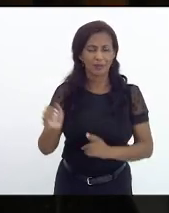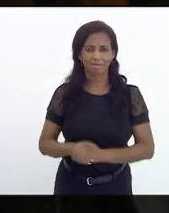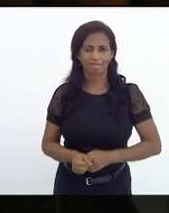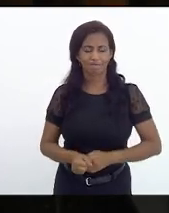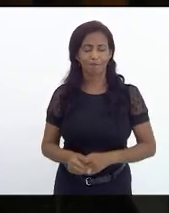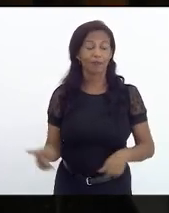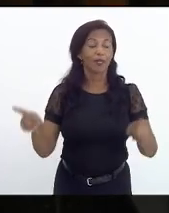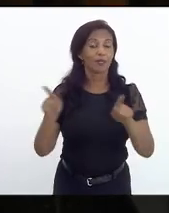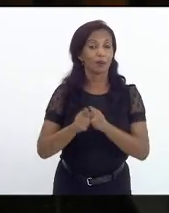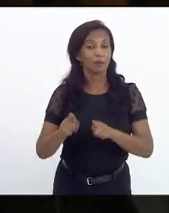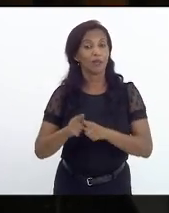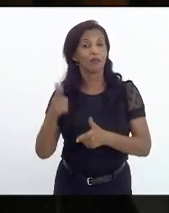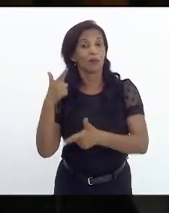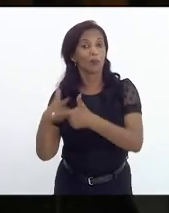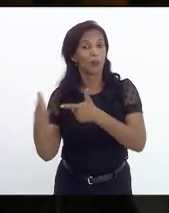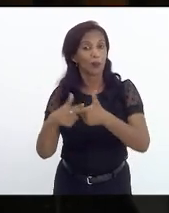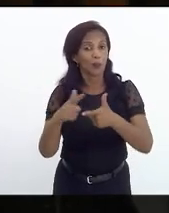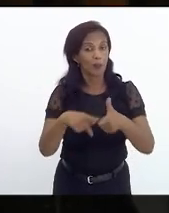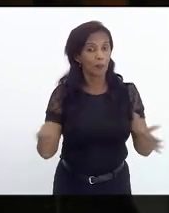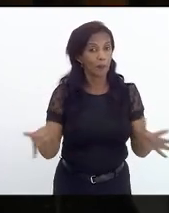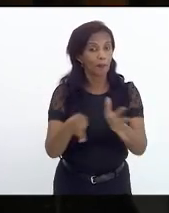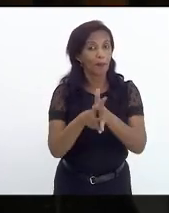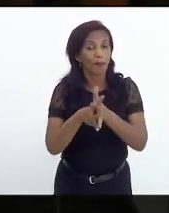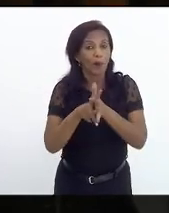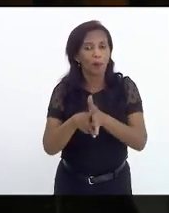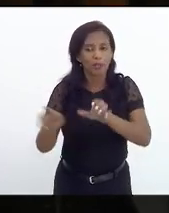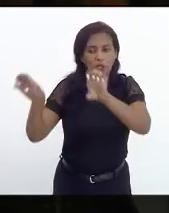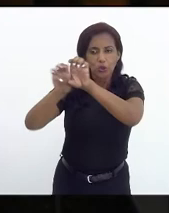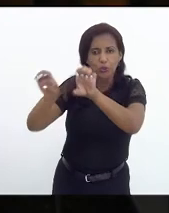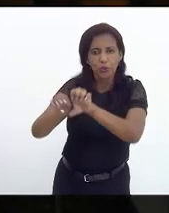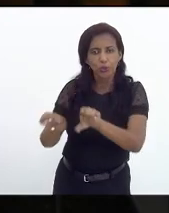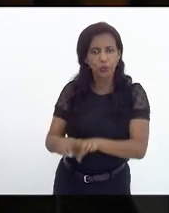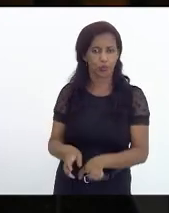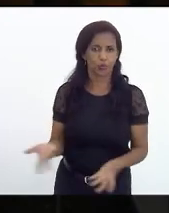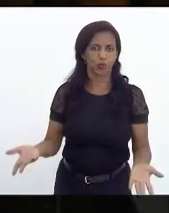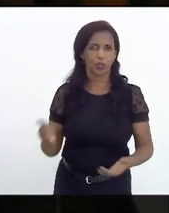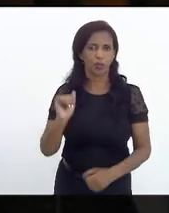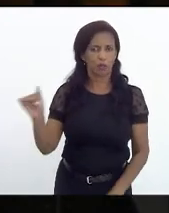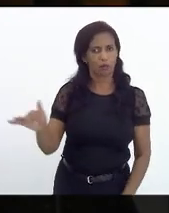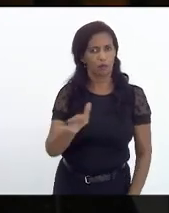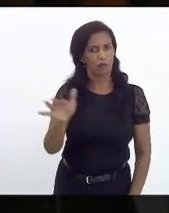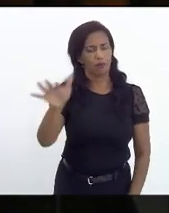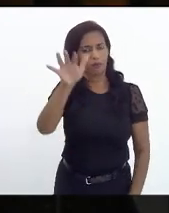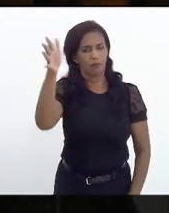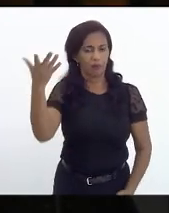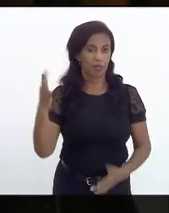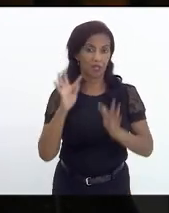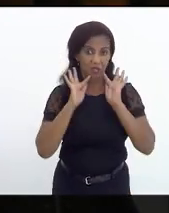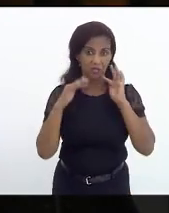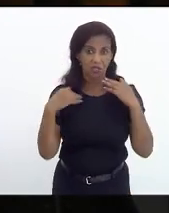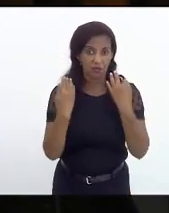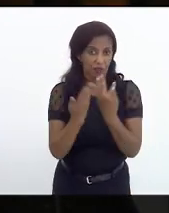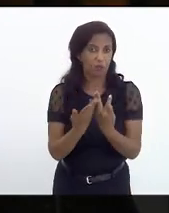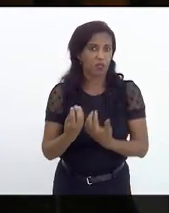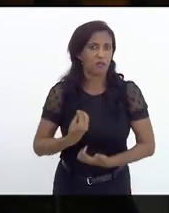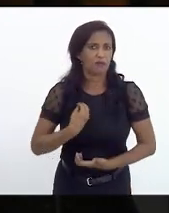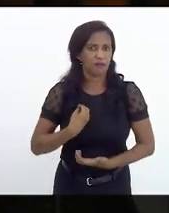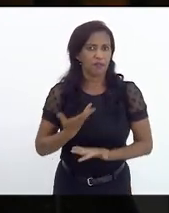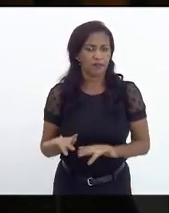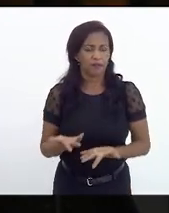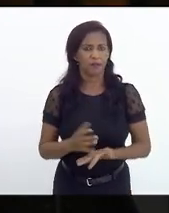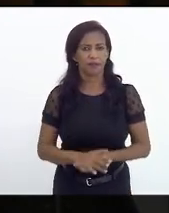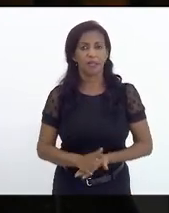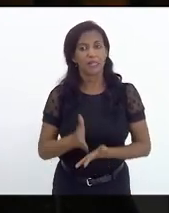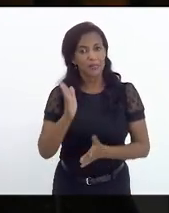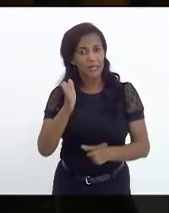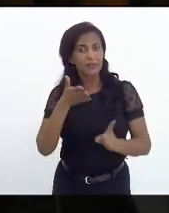falar em problemas relacionados à própria infraestrutura das moradias em que essas famílias vivem e